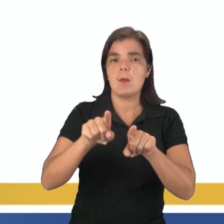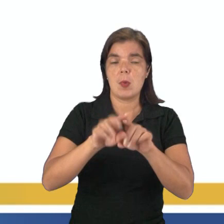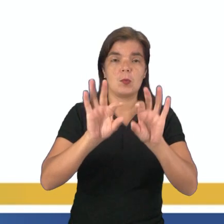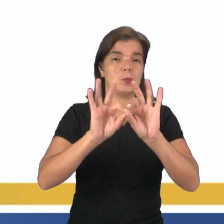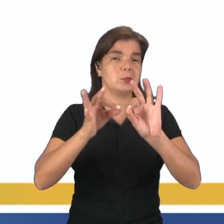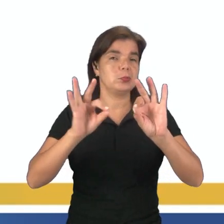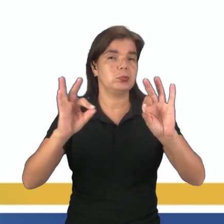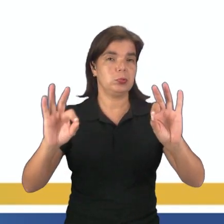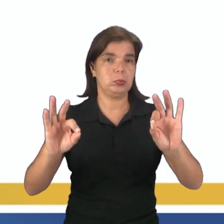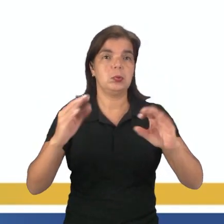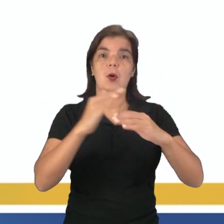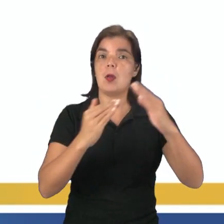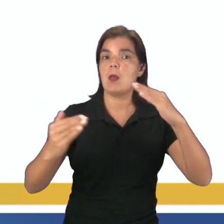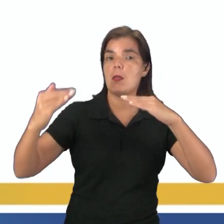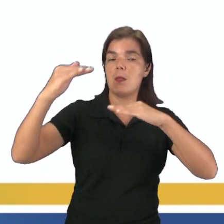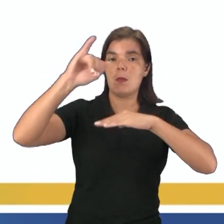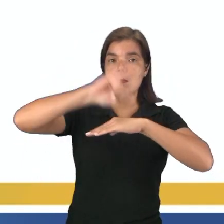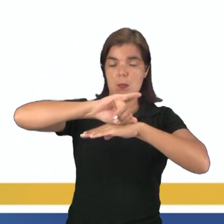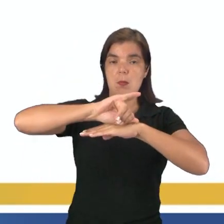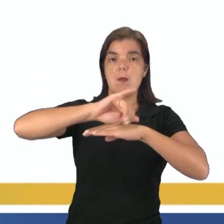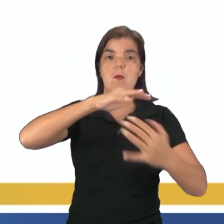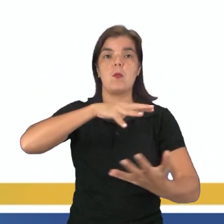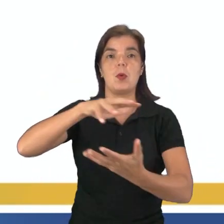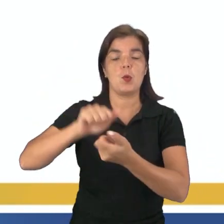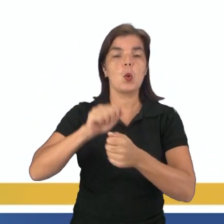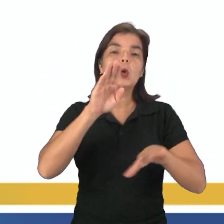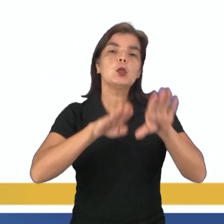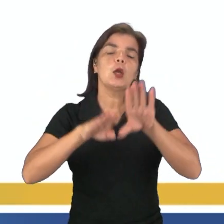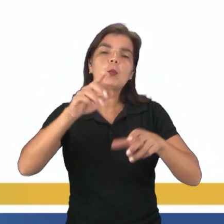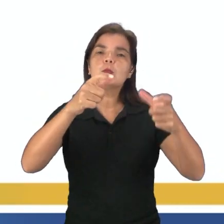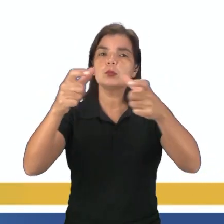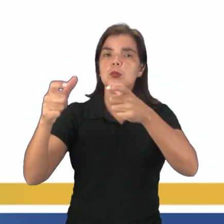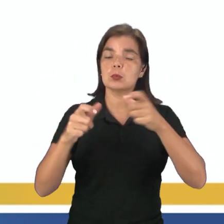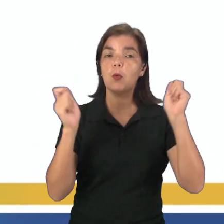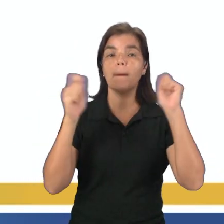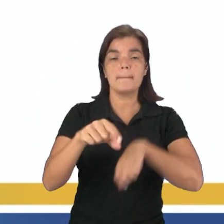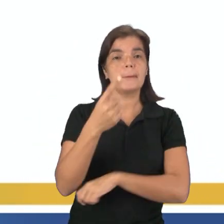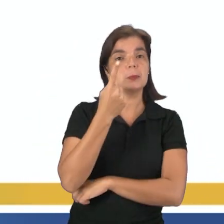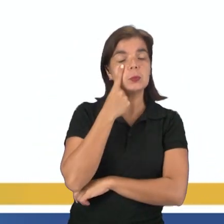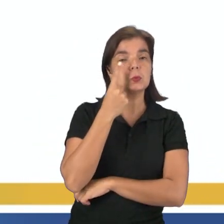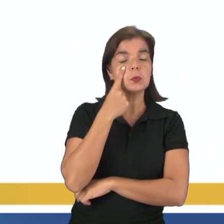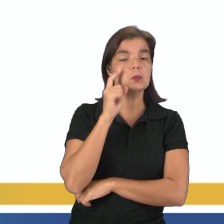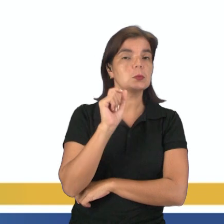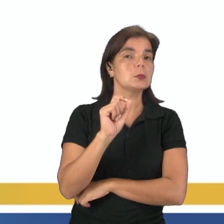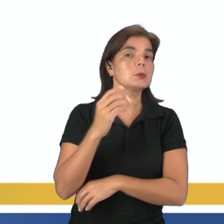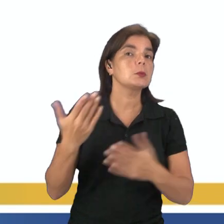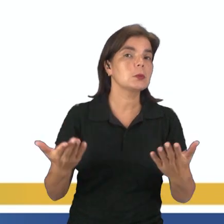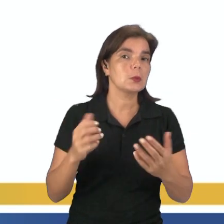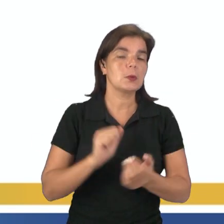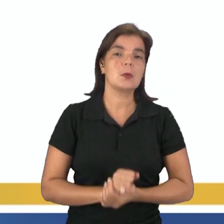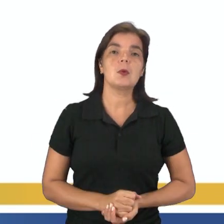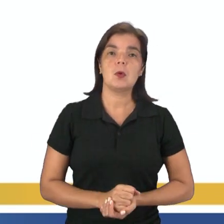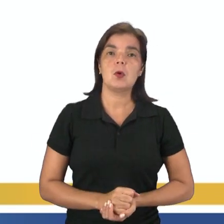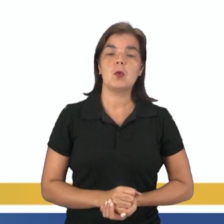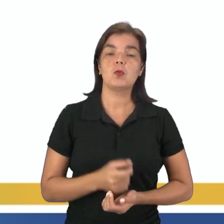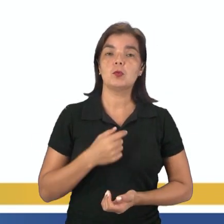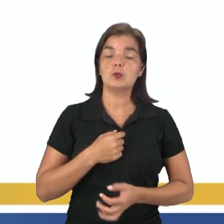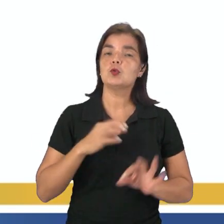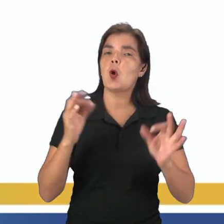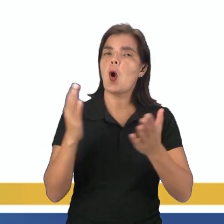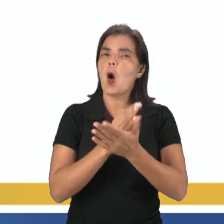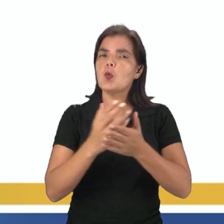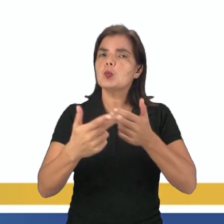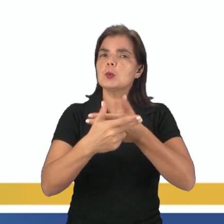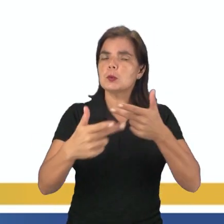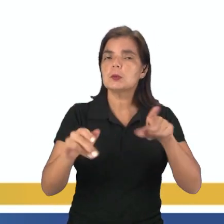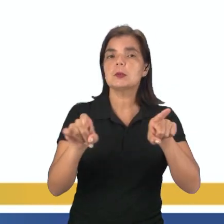quilômetros acima da superfície terrestre. E aí, dependendo em alguns locais, eu posso ver o ocasionamento de alguns